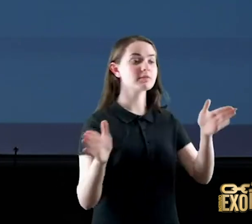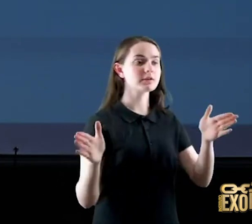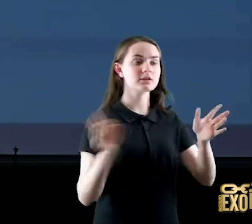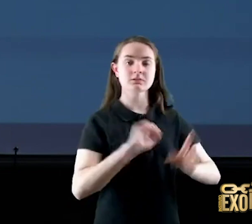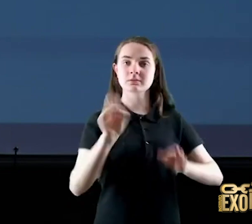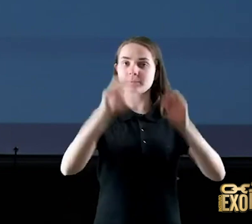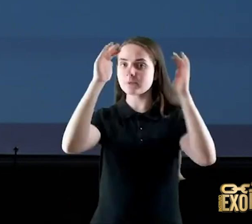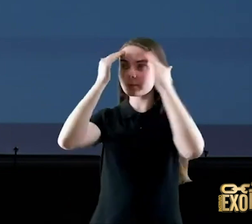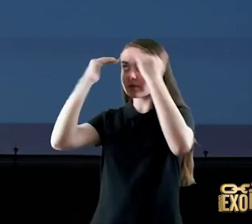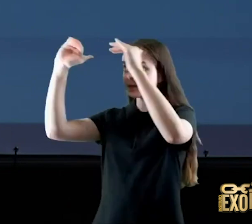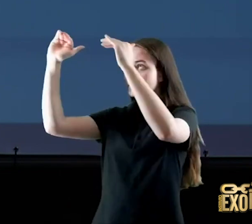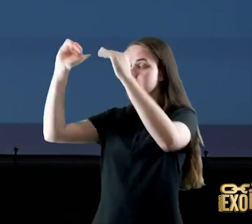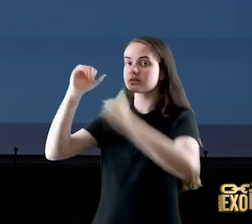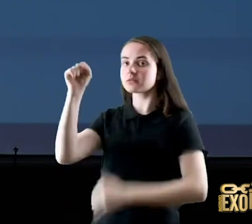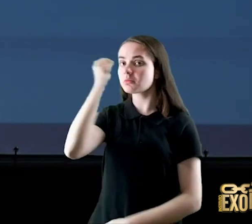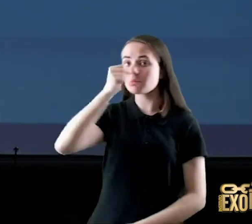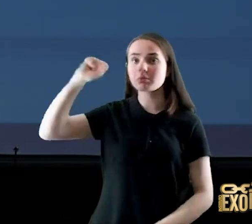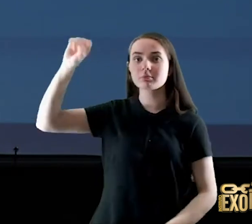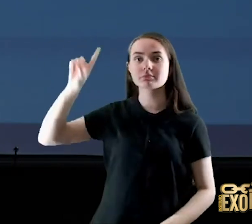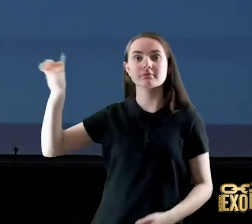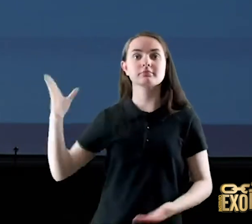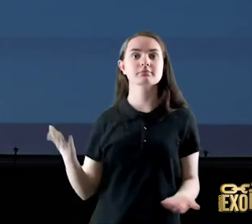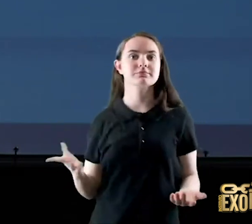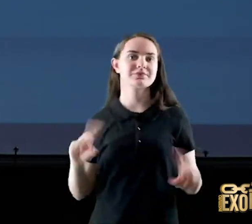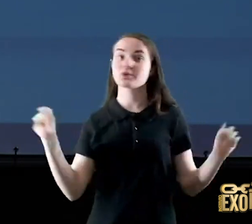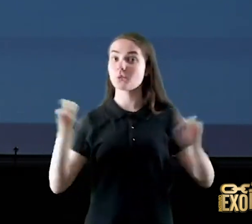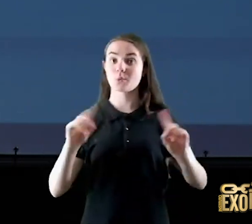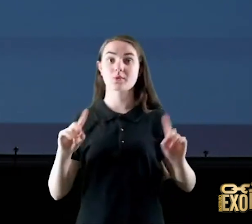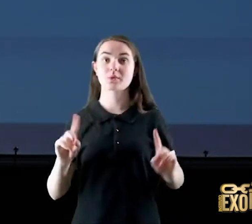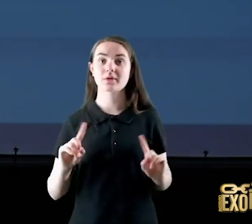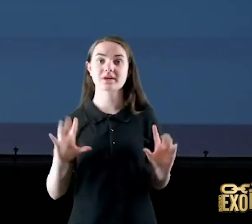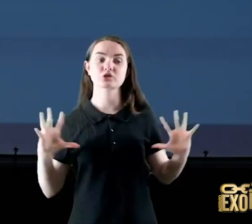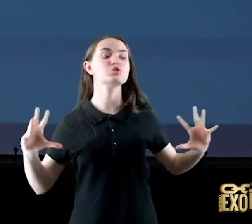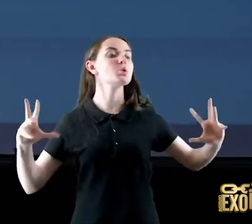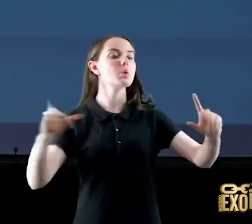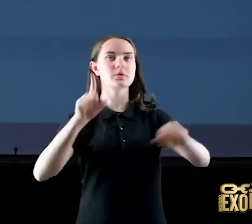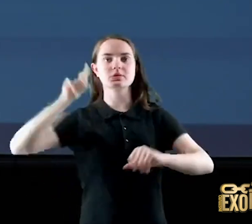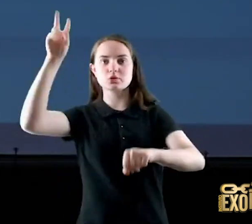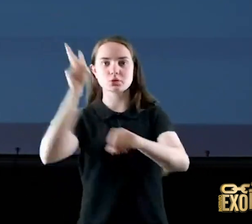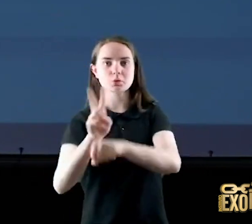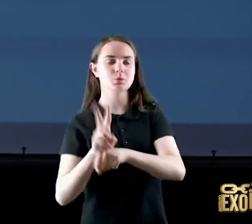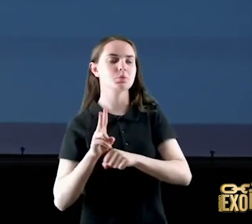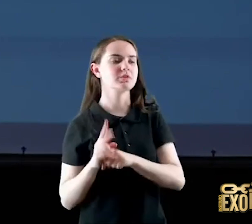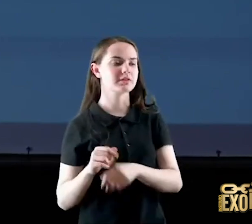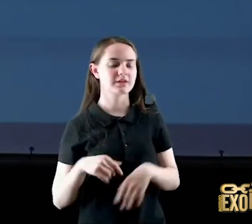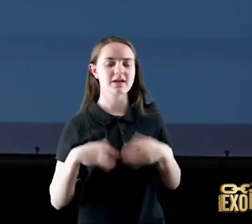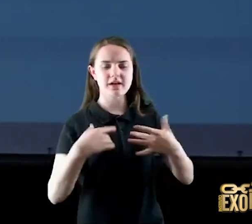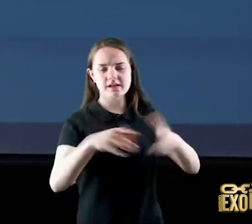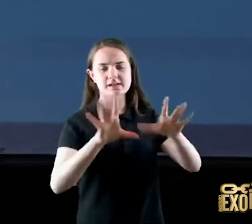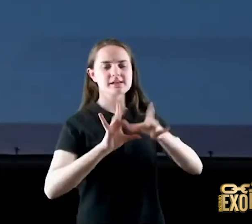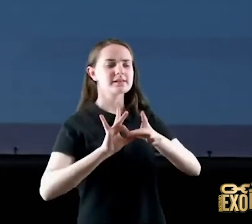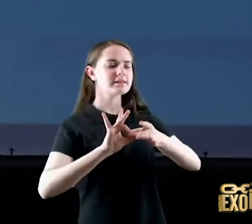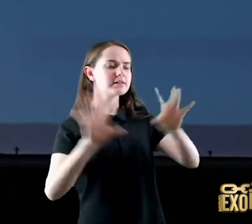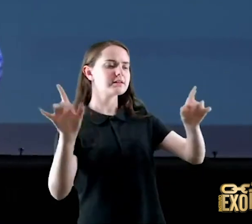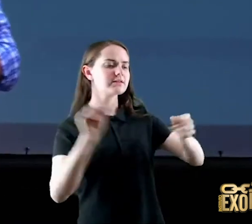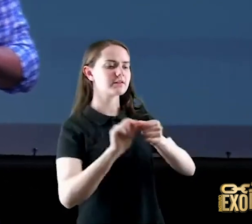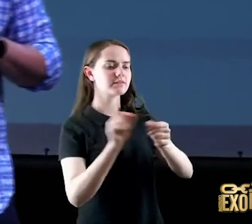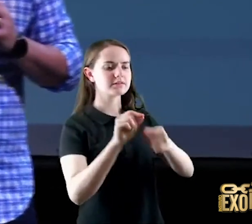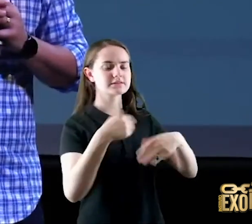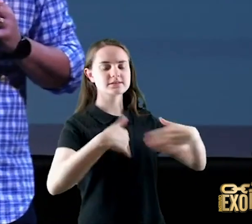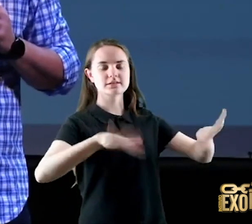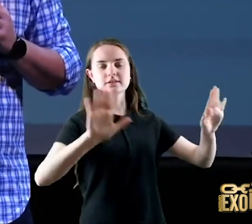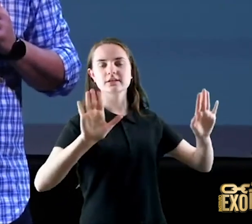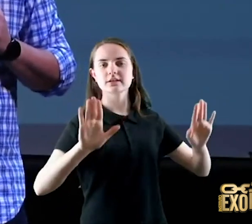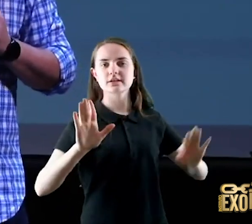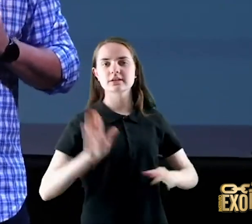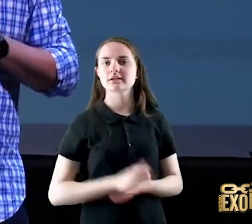quem está andando no caminho de Deus não é todo mundo não é cheque em branco aí faz o que você quiser da tua vida que vai dar tudo certo não